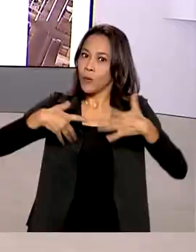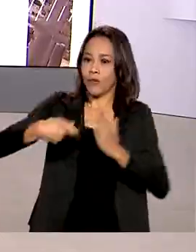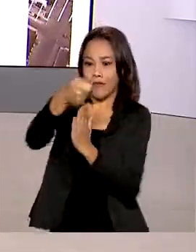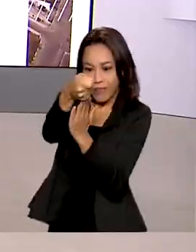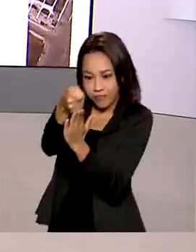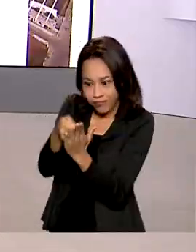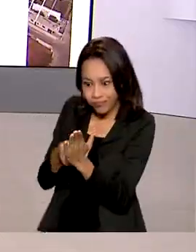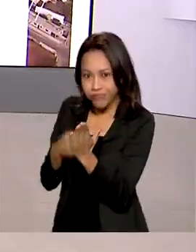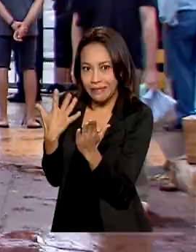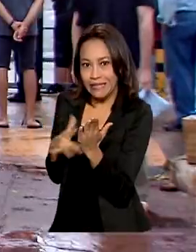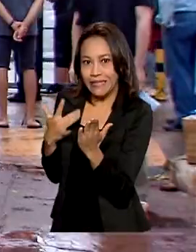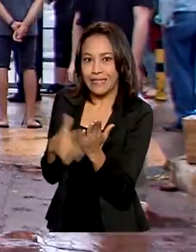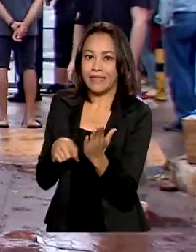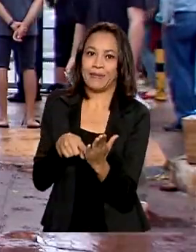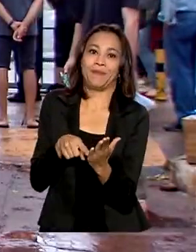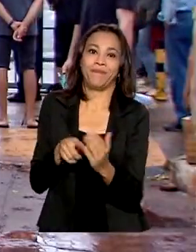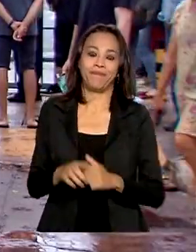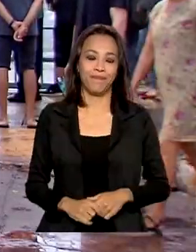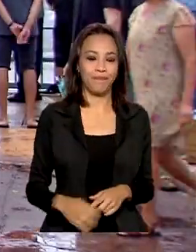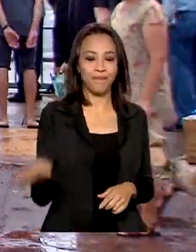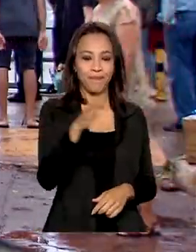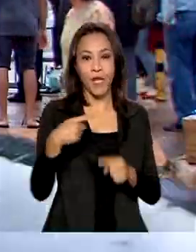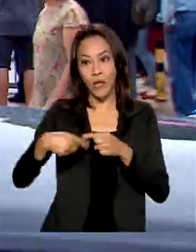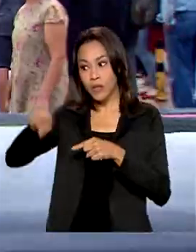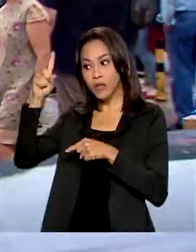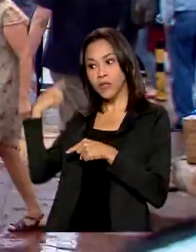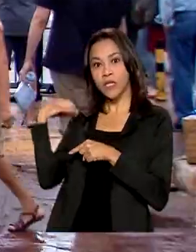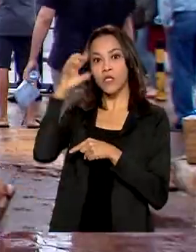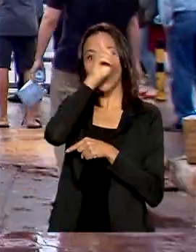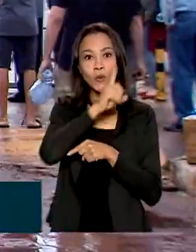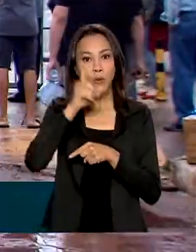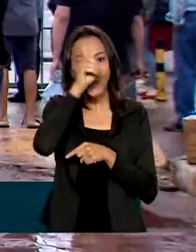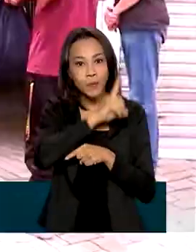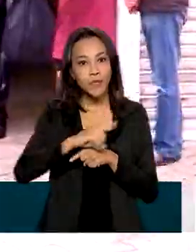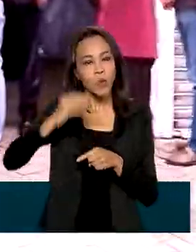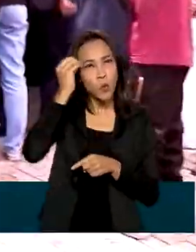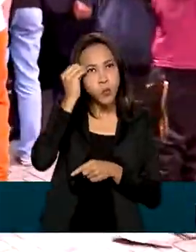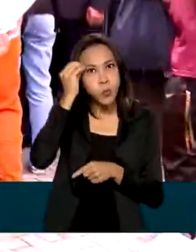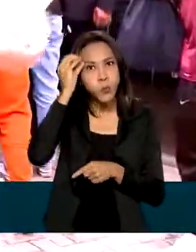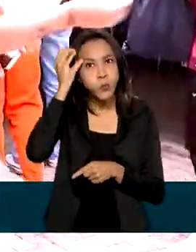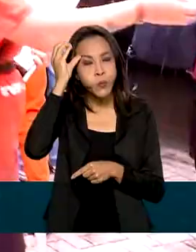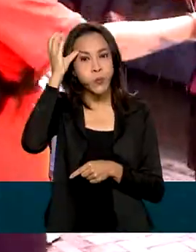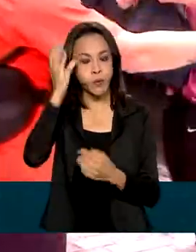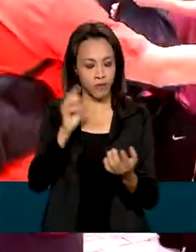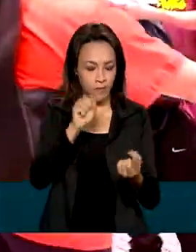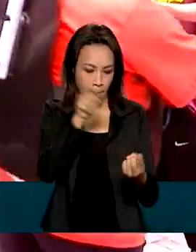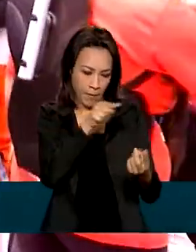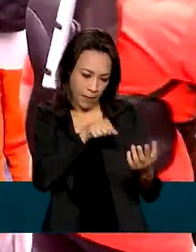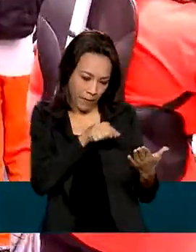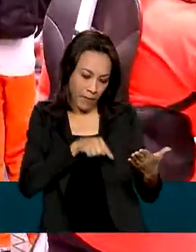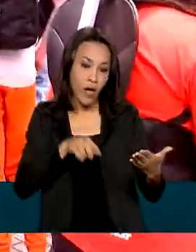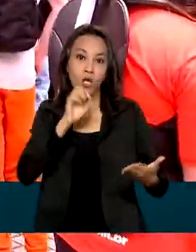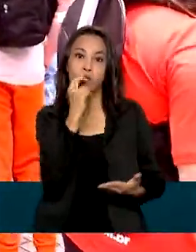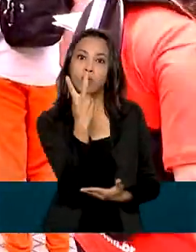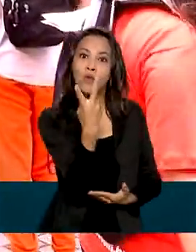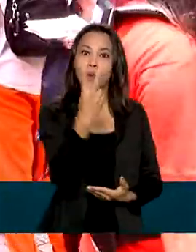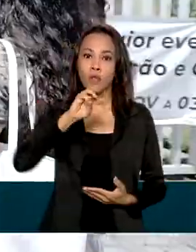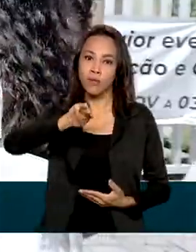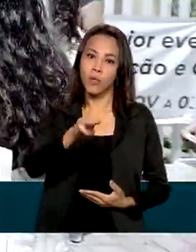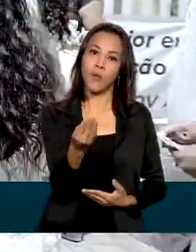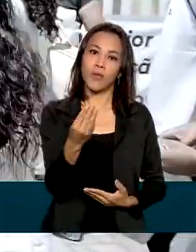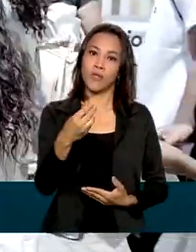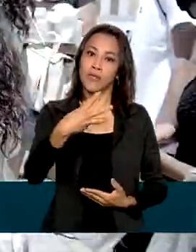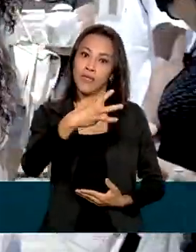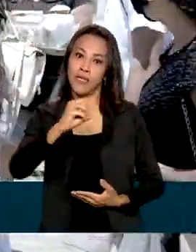redação. Domingo foi o dia de colocar o conhecimento à prova. 2 milhões e 301 mil estudantes